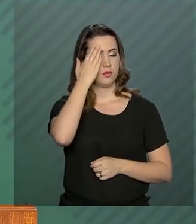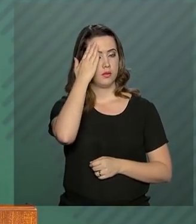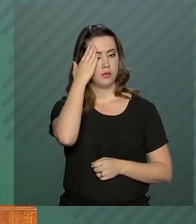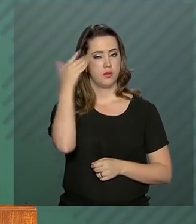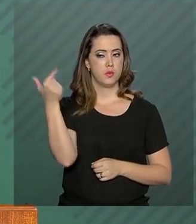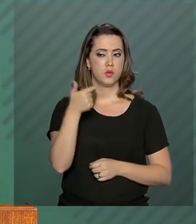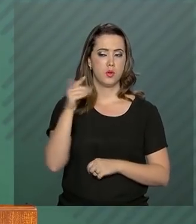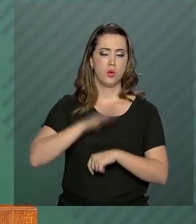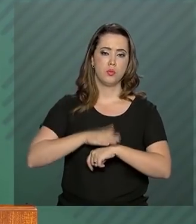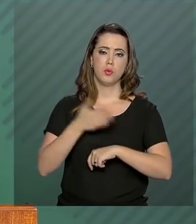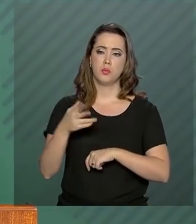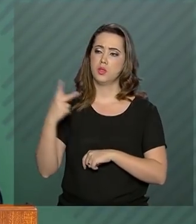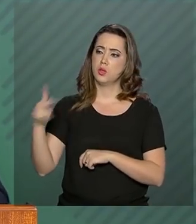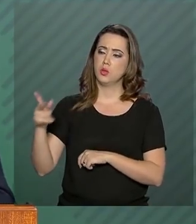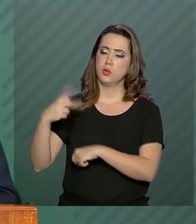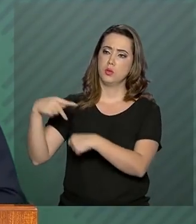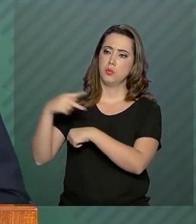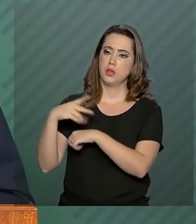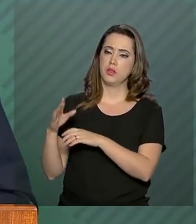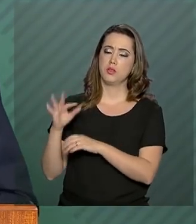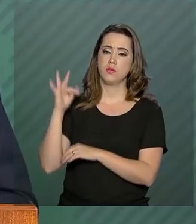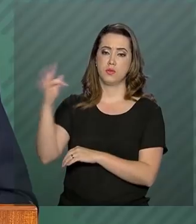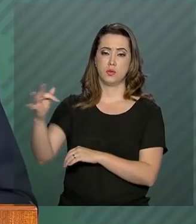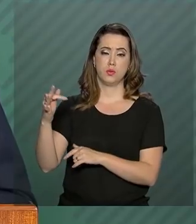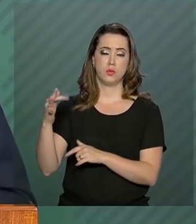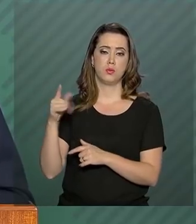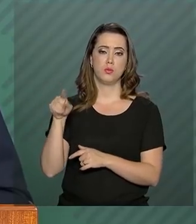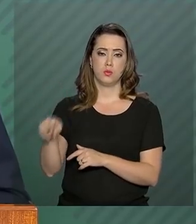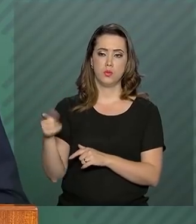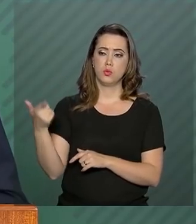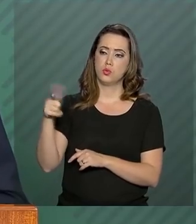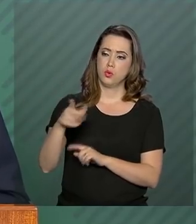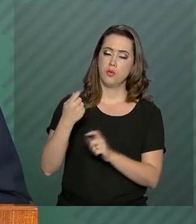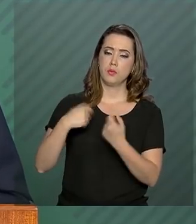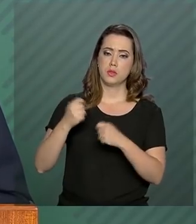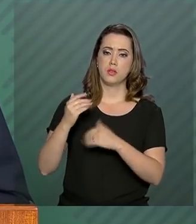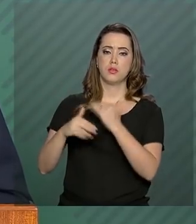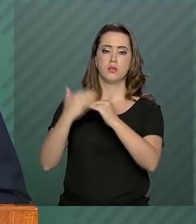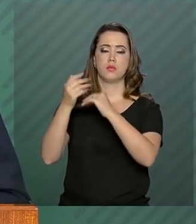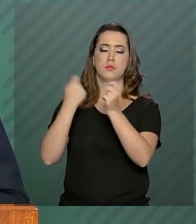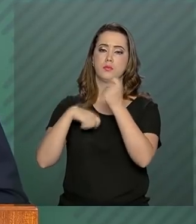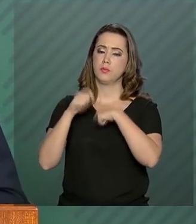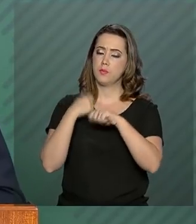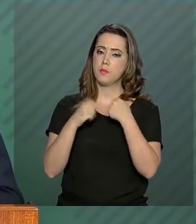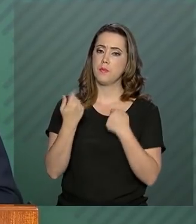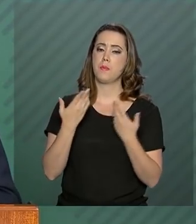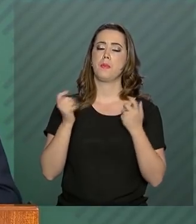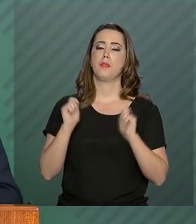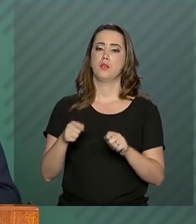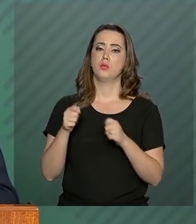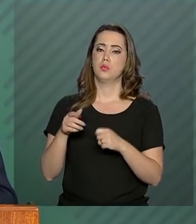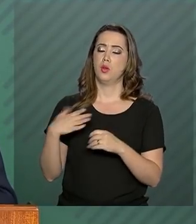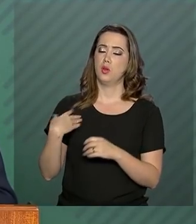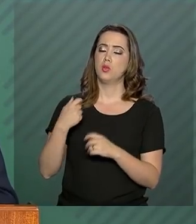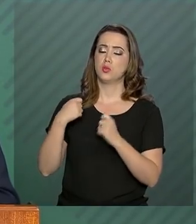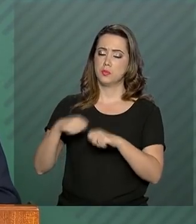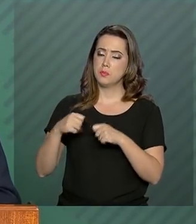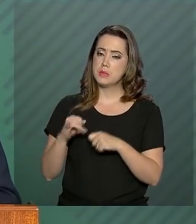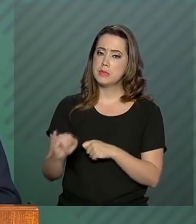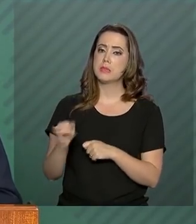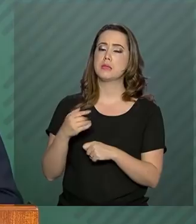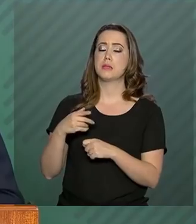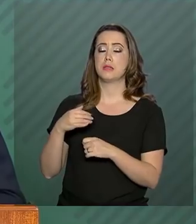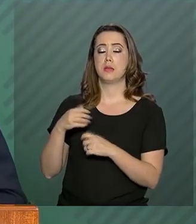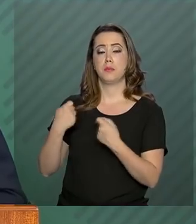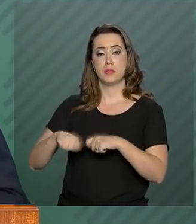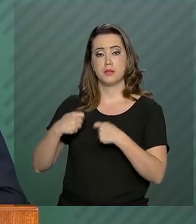no segundo tempo, que o país enfrentará a recuperação econômica. Você pode contar conosco no que for possível